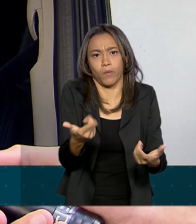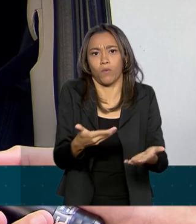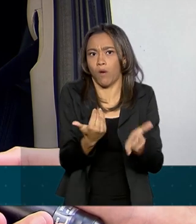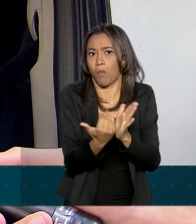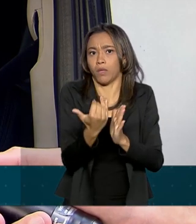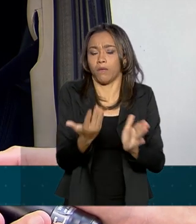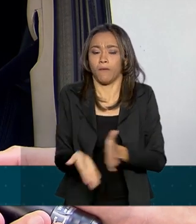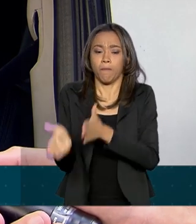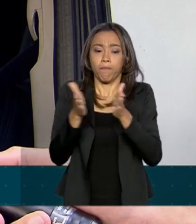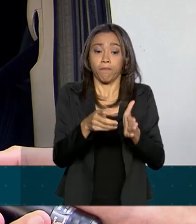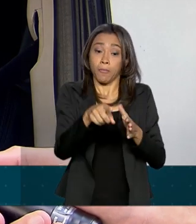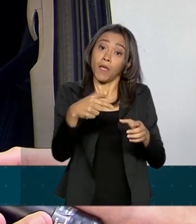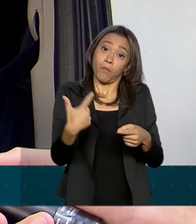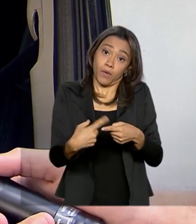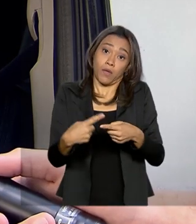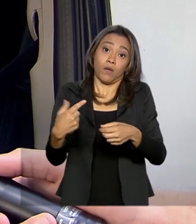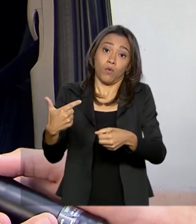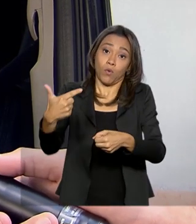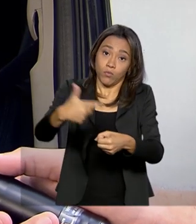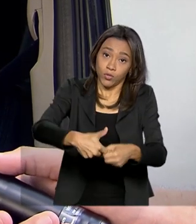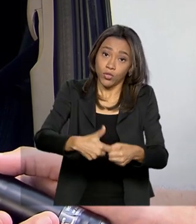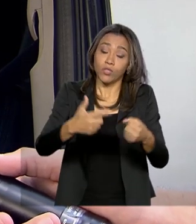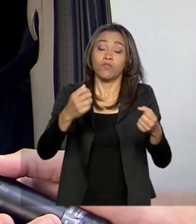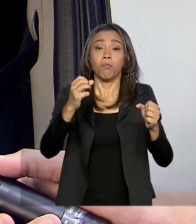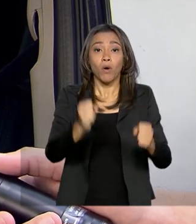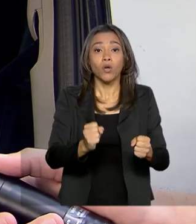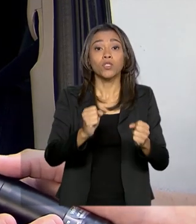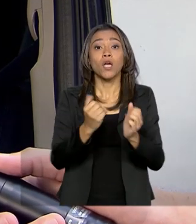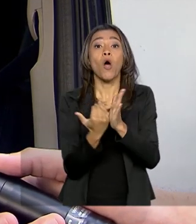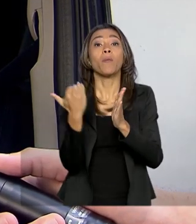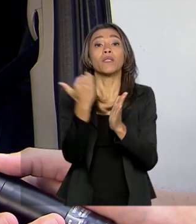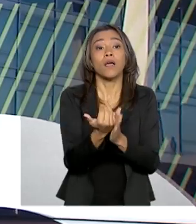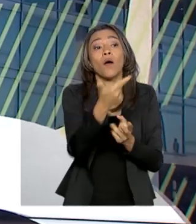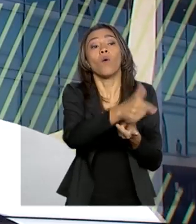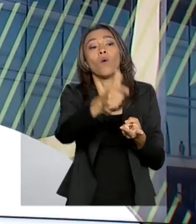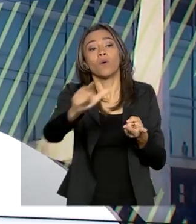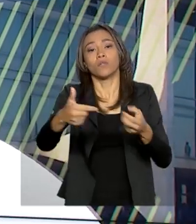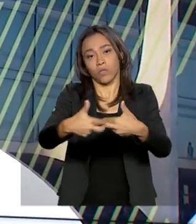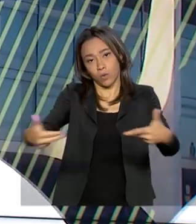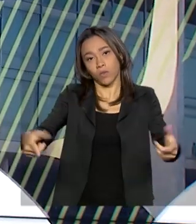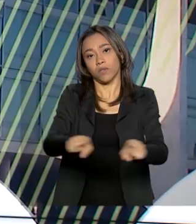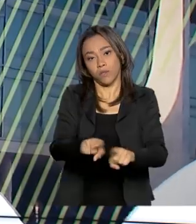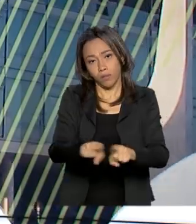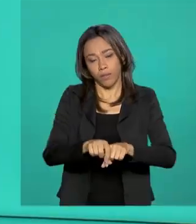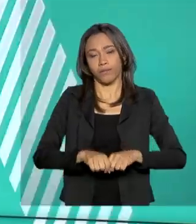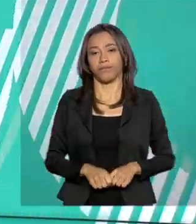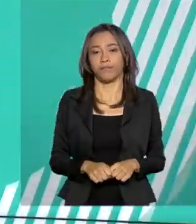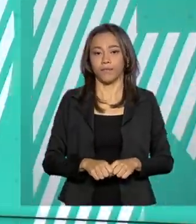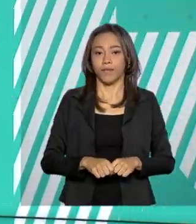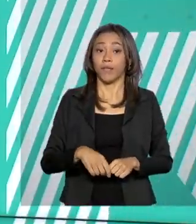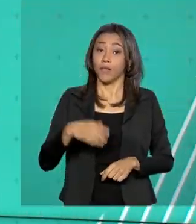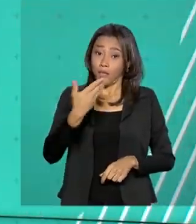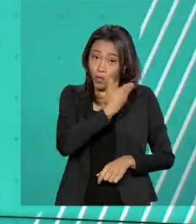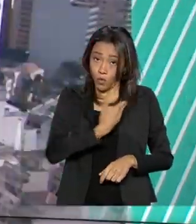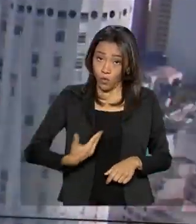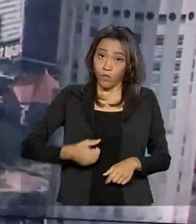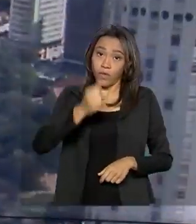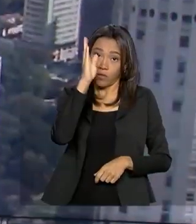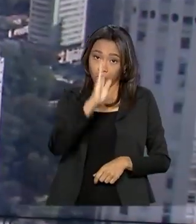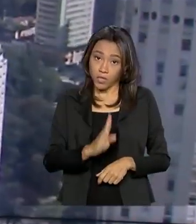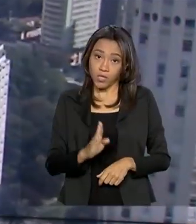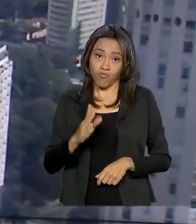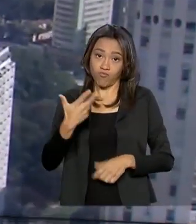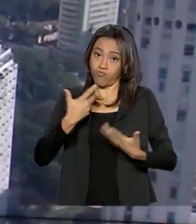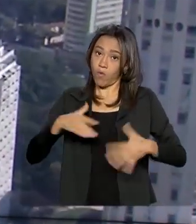fora o combustível, vai aumentar em outros custos para nós também. E o governo brasileiro decidiu não